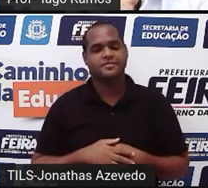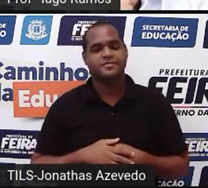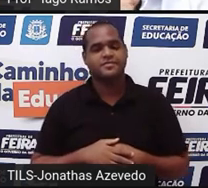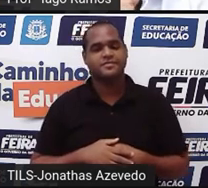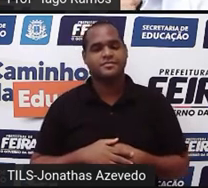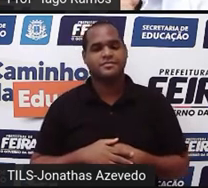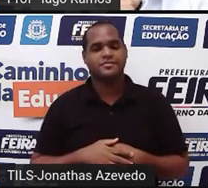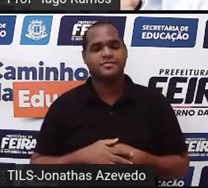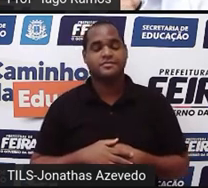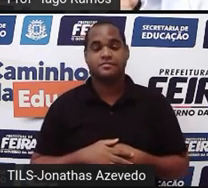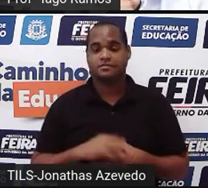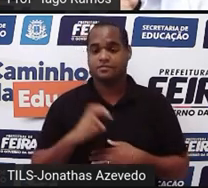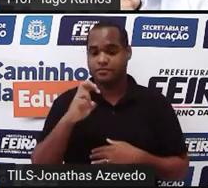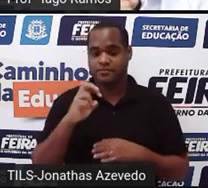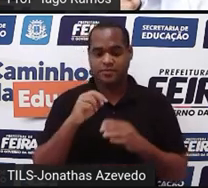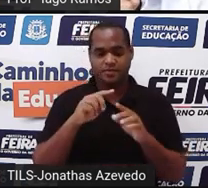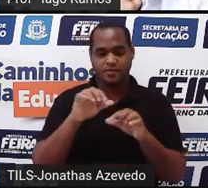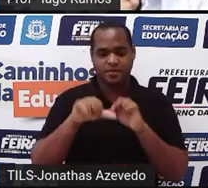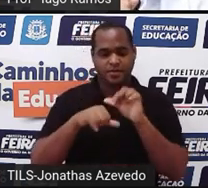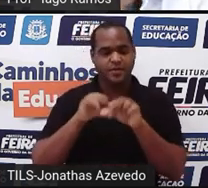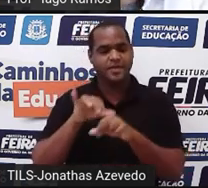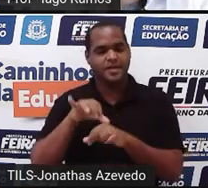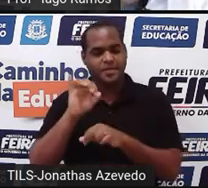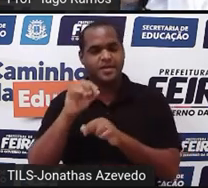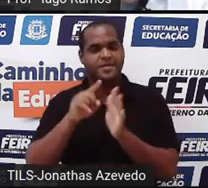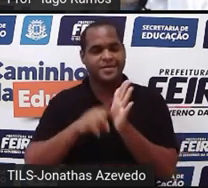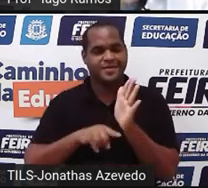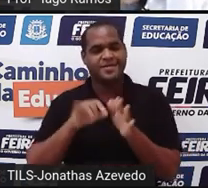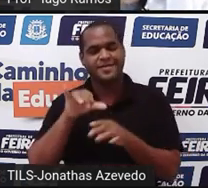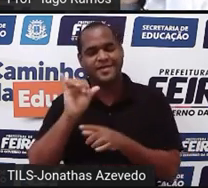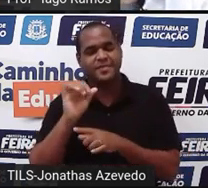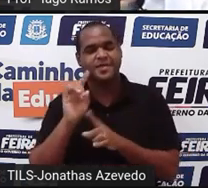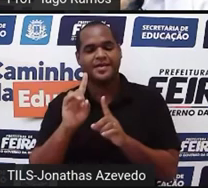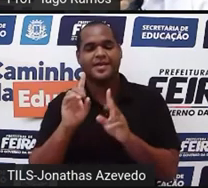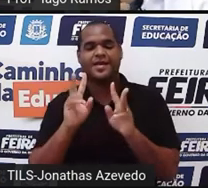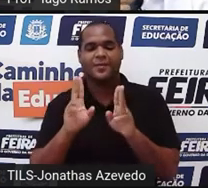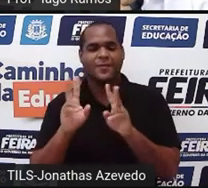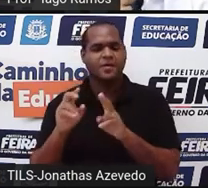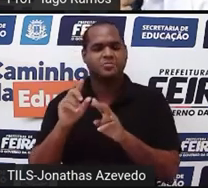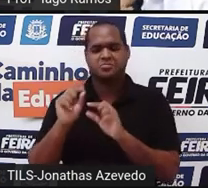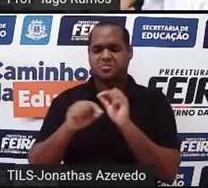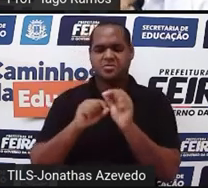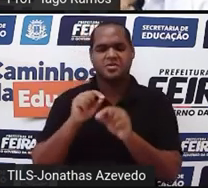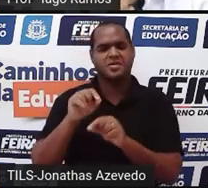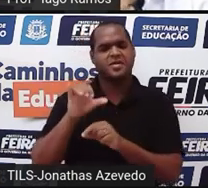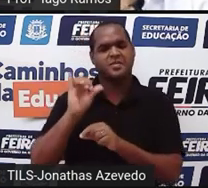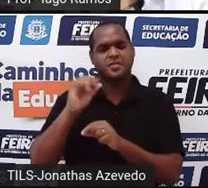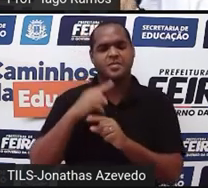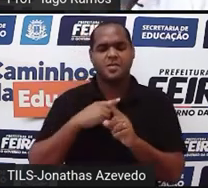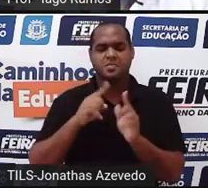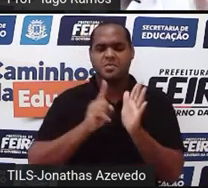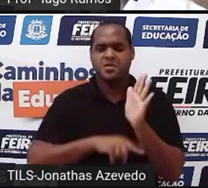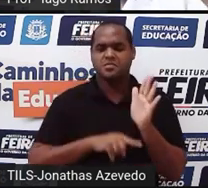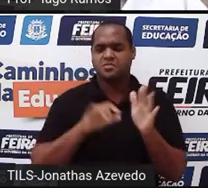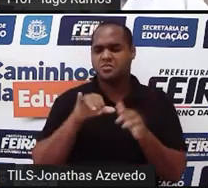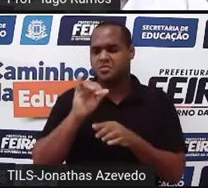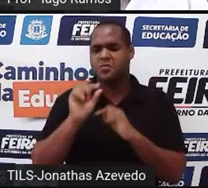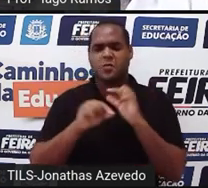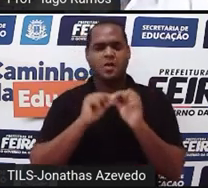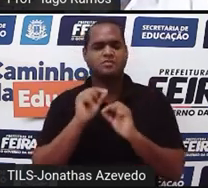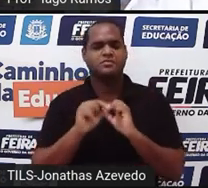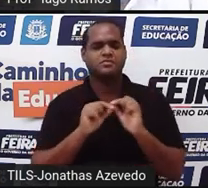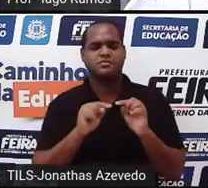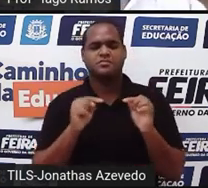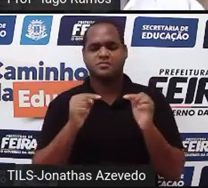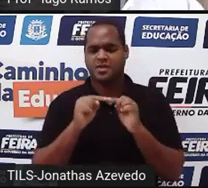Então, y menos y igual a 5. Só que y menos y, qual o resultado disso? se eu tenho um